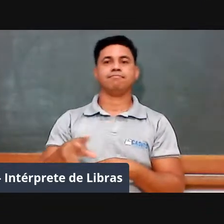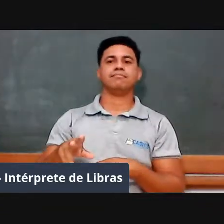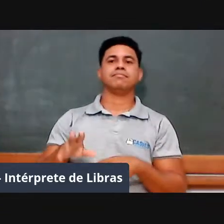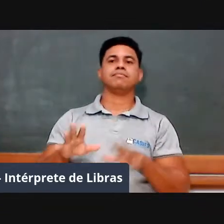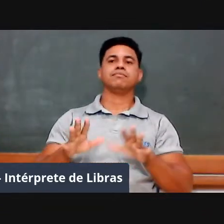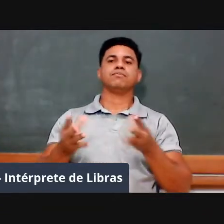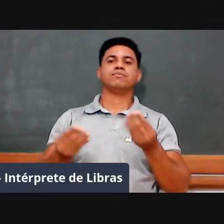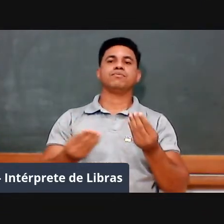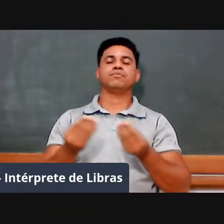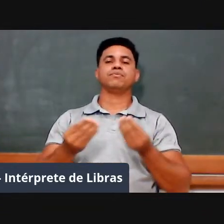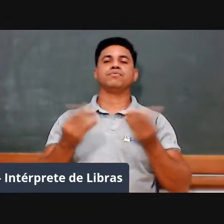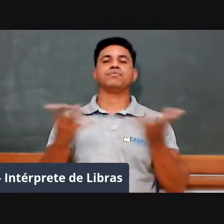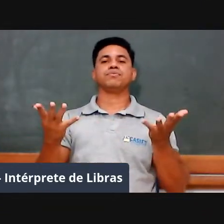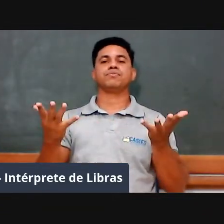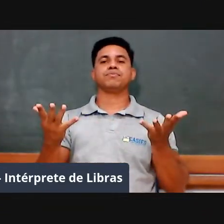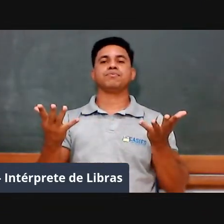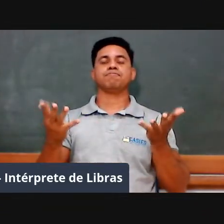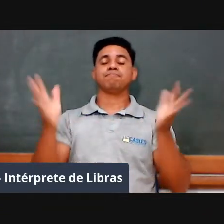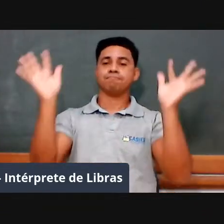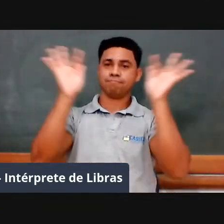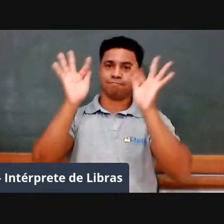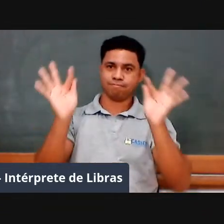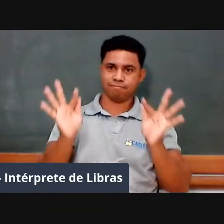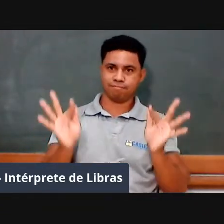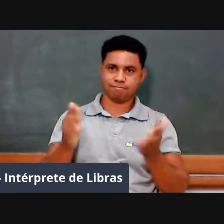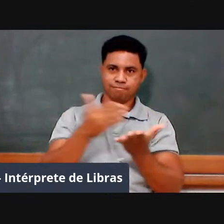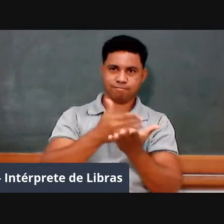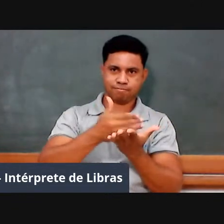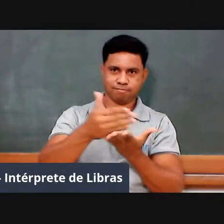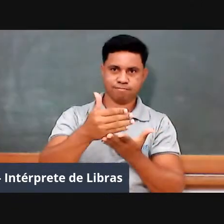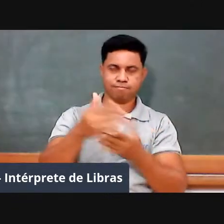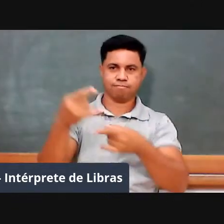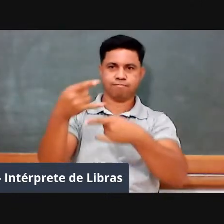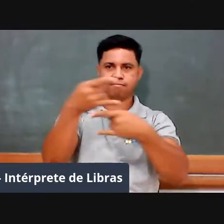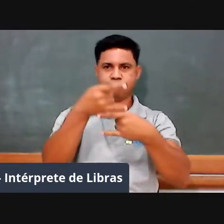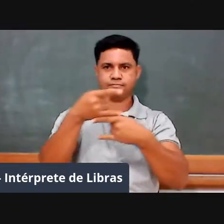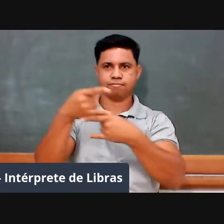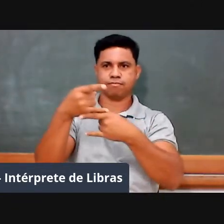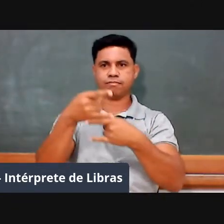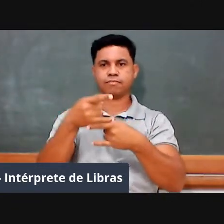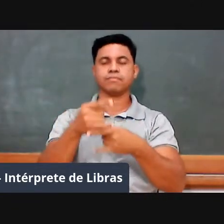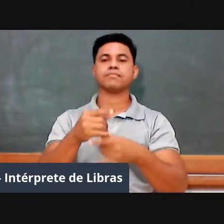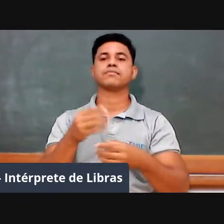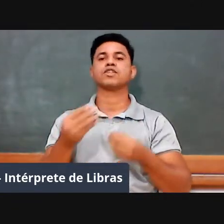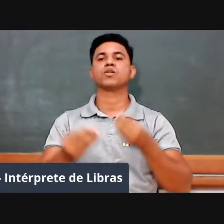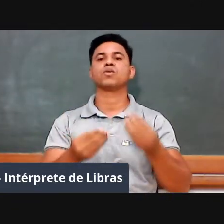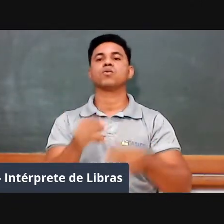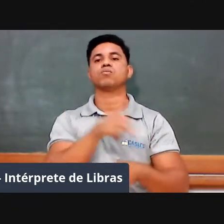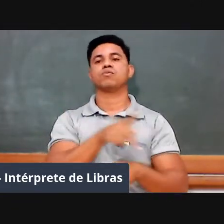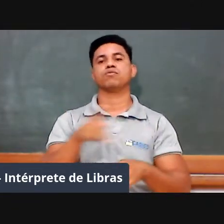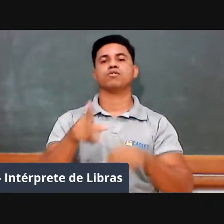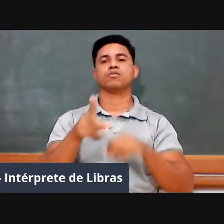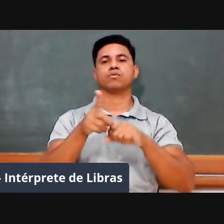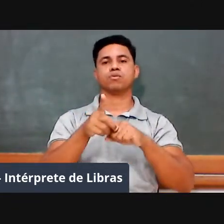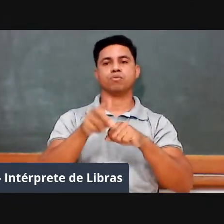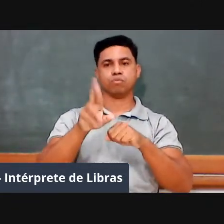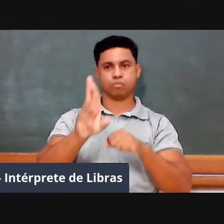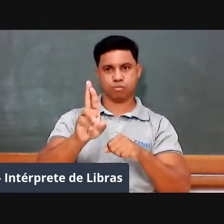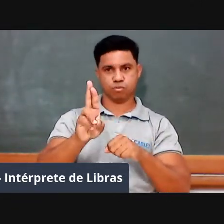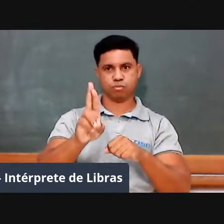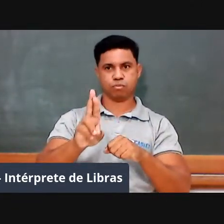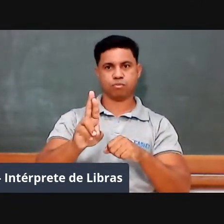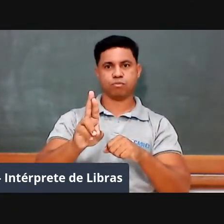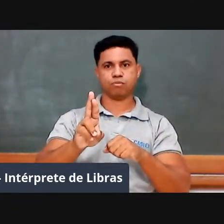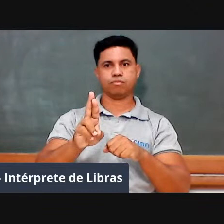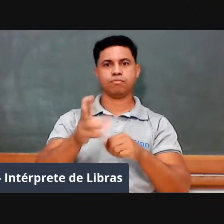que iniciamos nossa live com o professor doutor Wagner Rodrigues Valente, professor